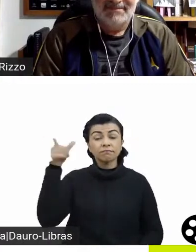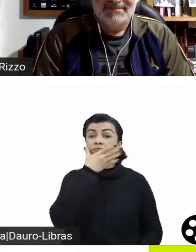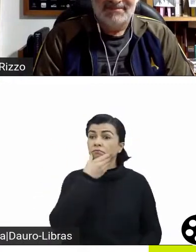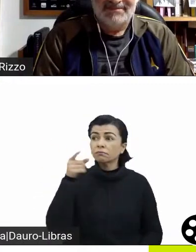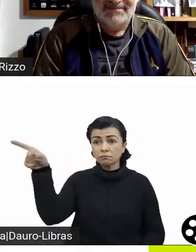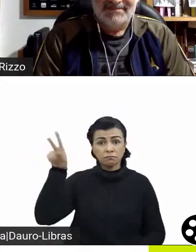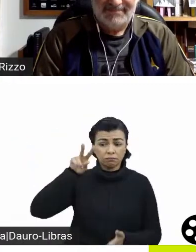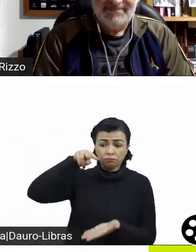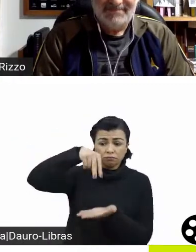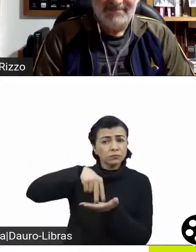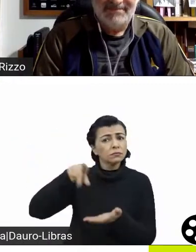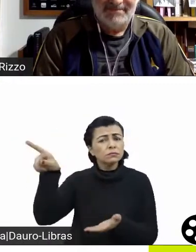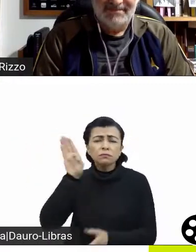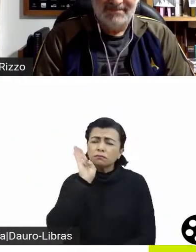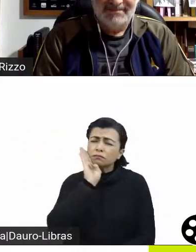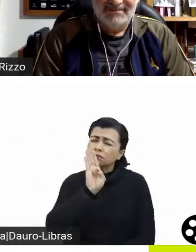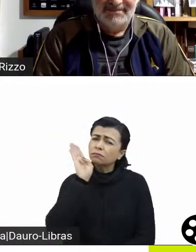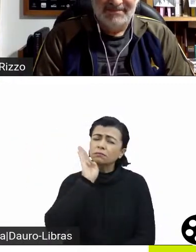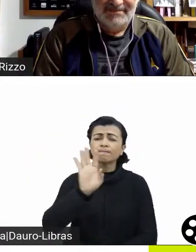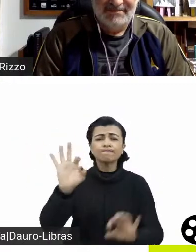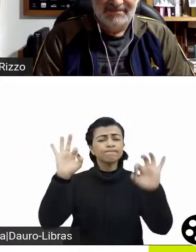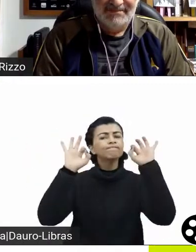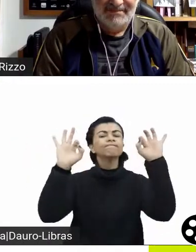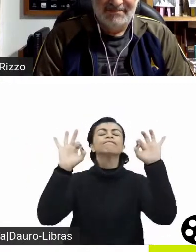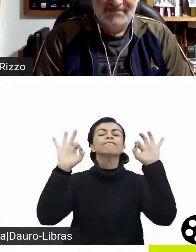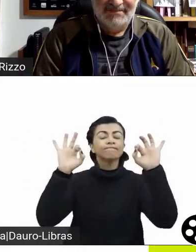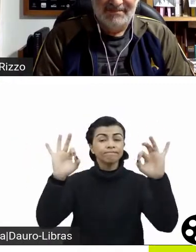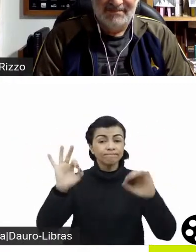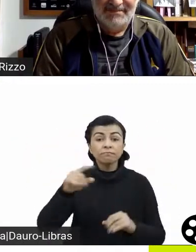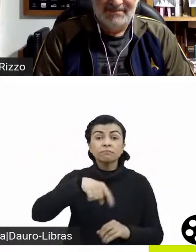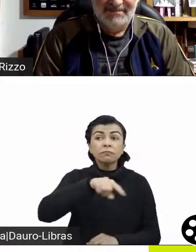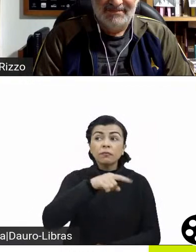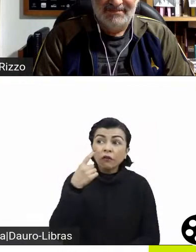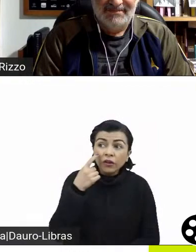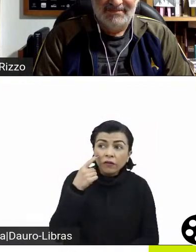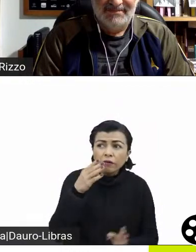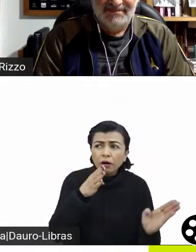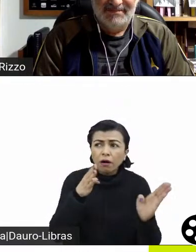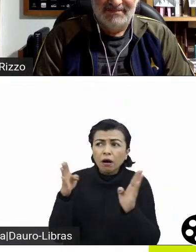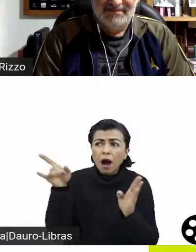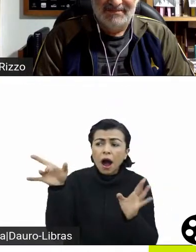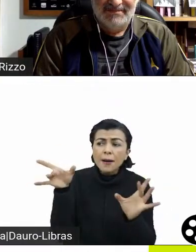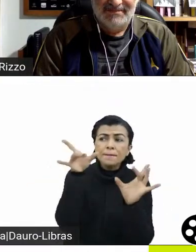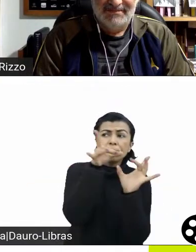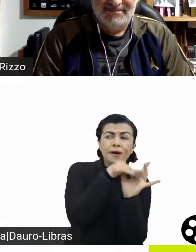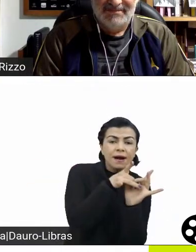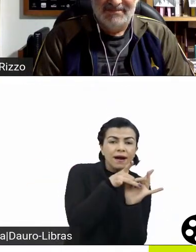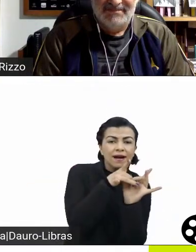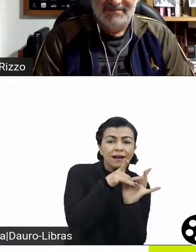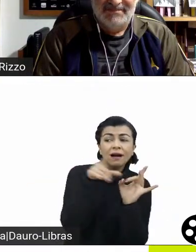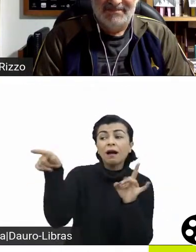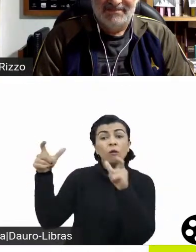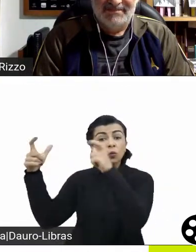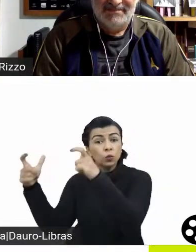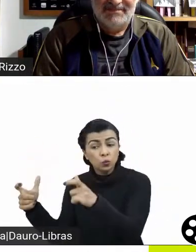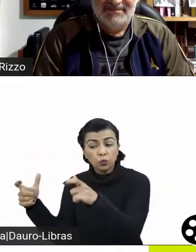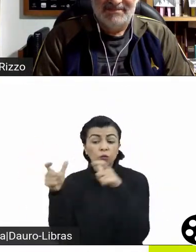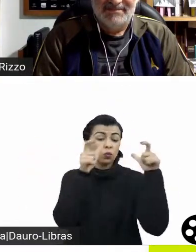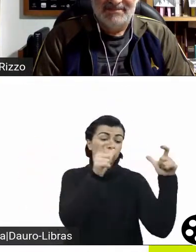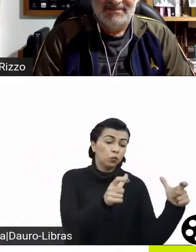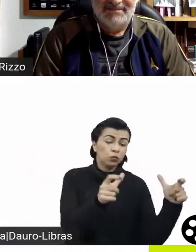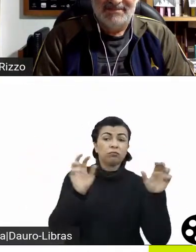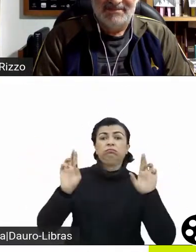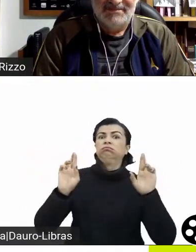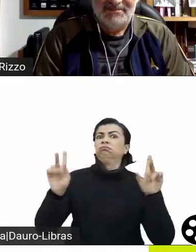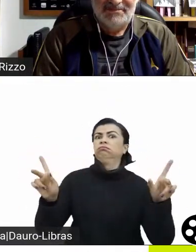curiosidade, e é incrível a gente entender as relações, são sets totalmente em lugares diferentes, caracterização